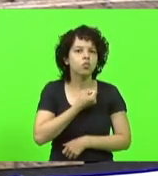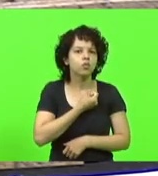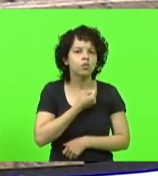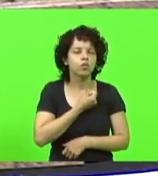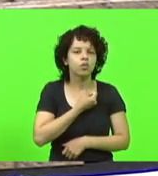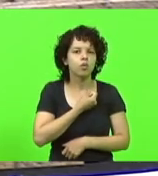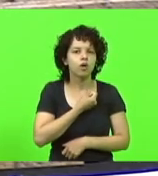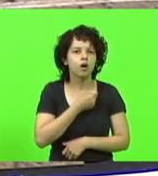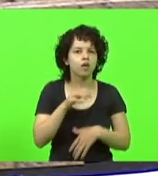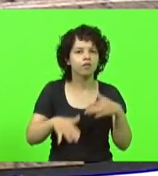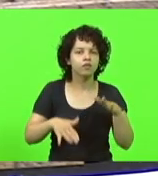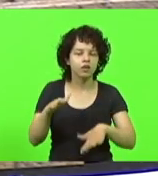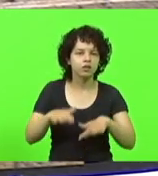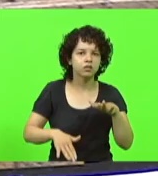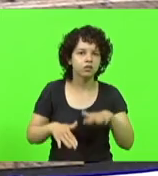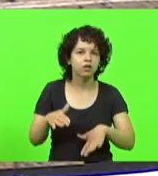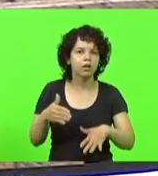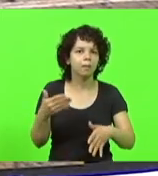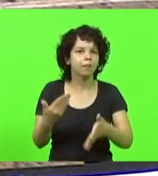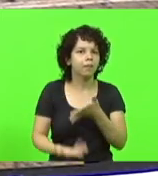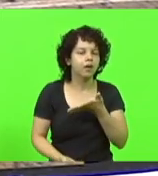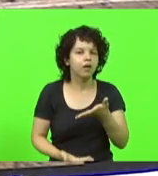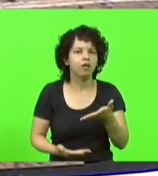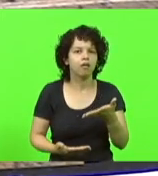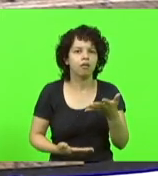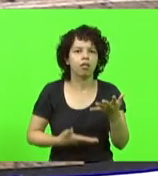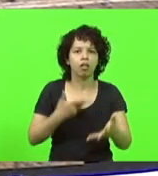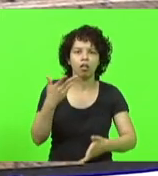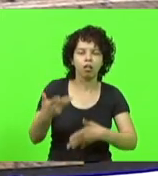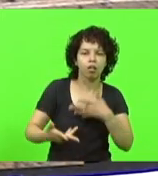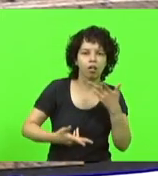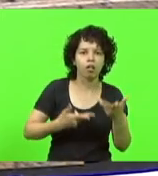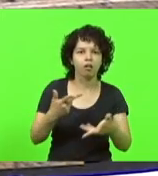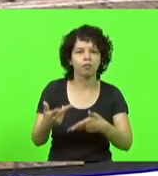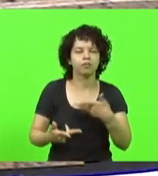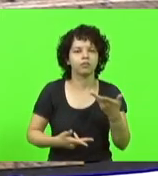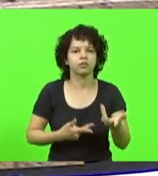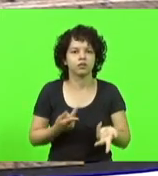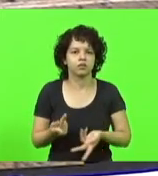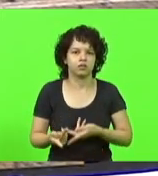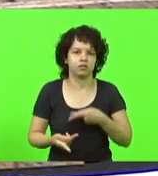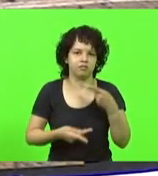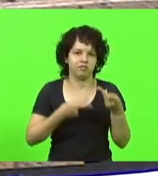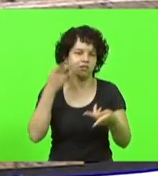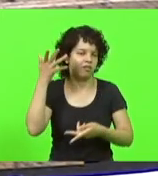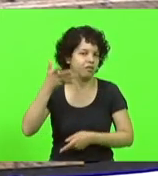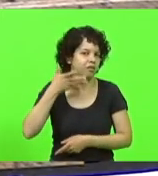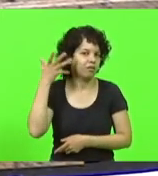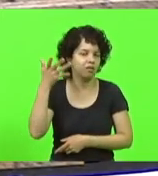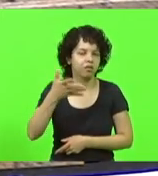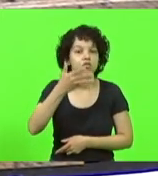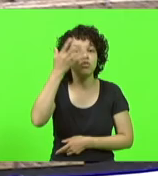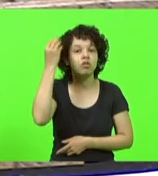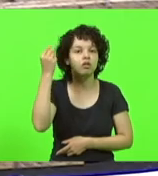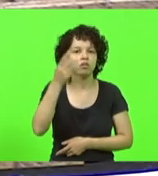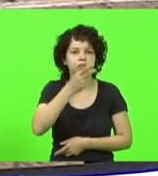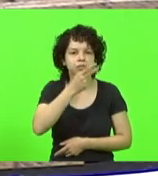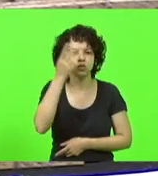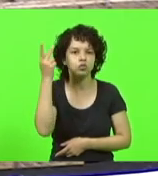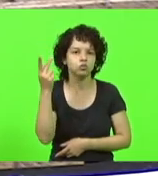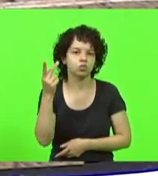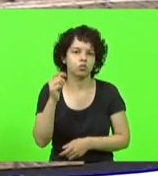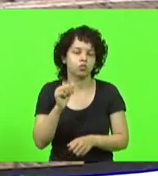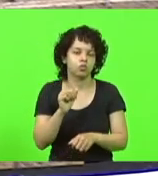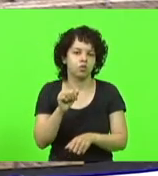perdendo no meio das bravatas e das suas falácias que esquecem que as pessoas que